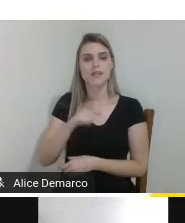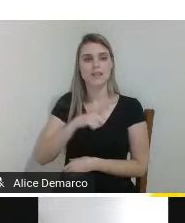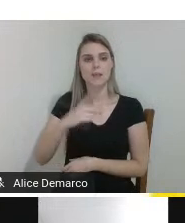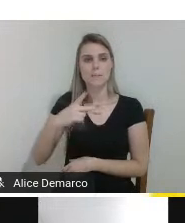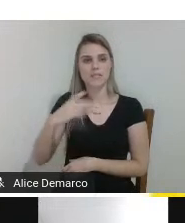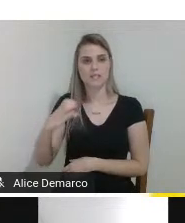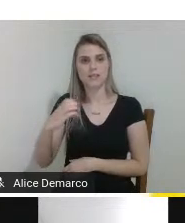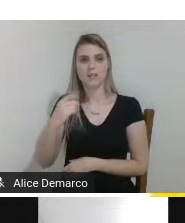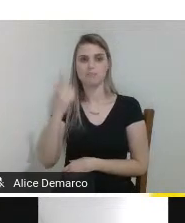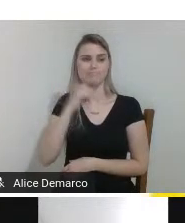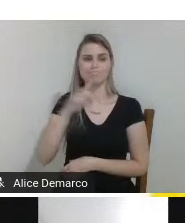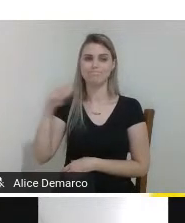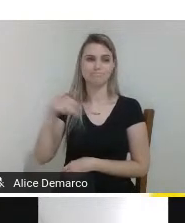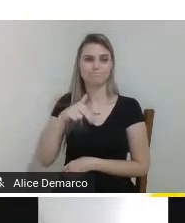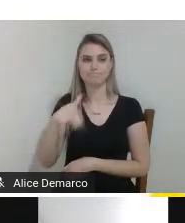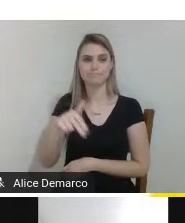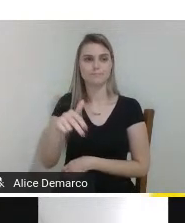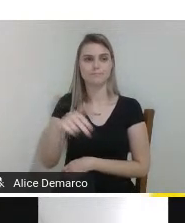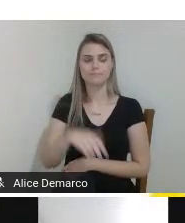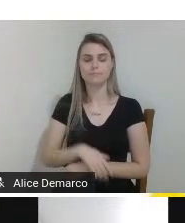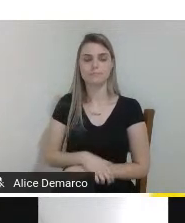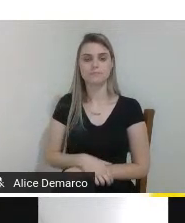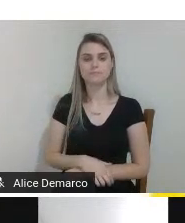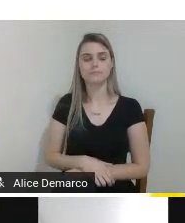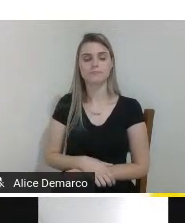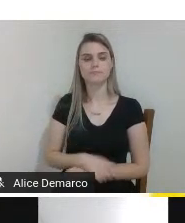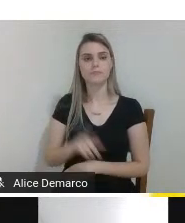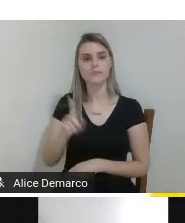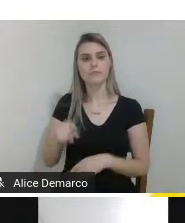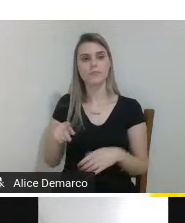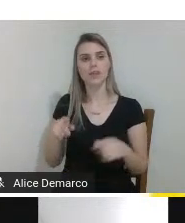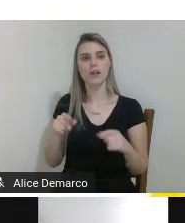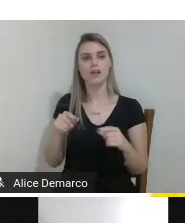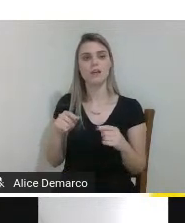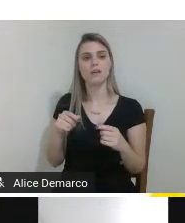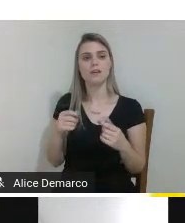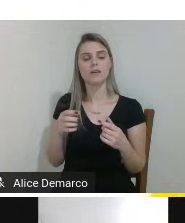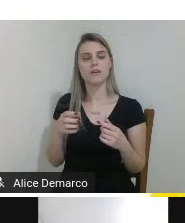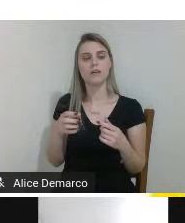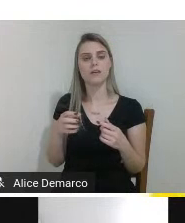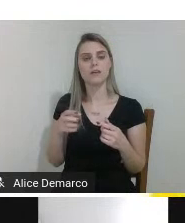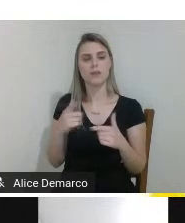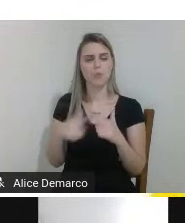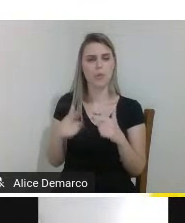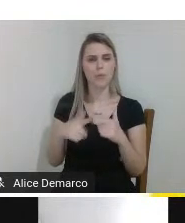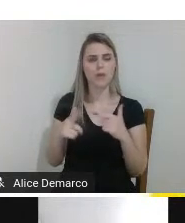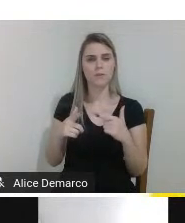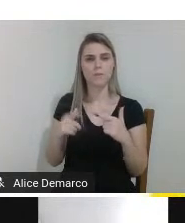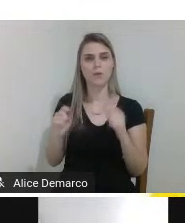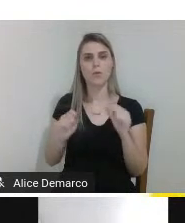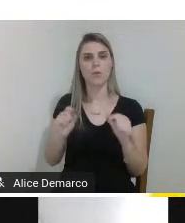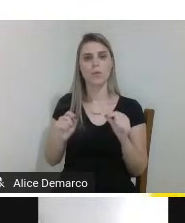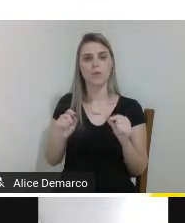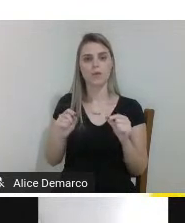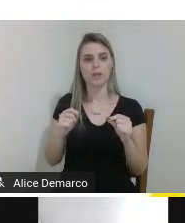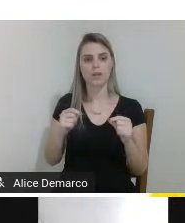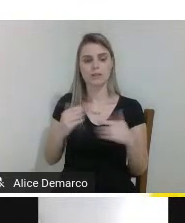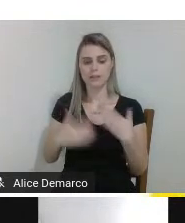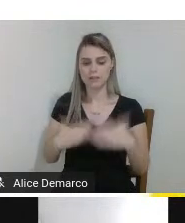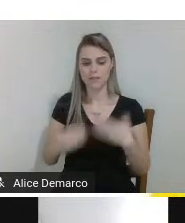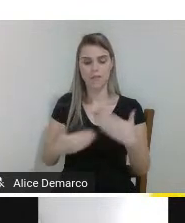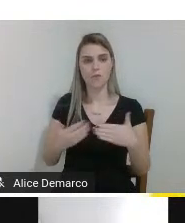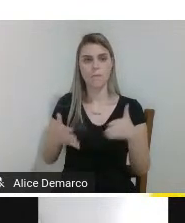tetraplégica que é um grupo que é desordens no desenvolvimento de movimentos e de